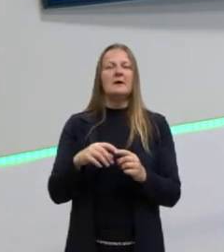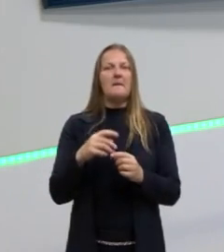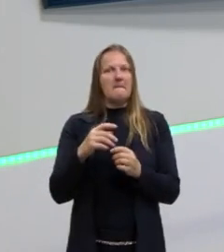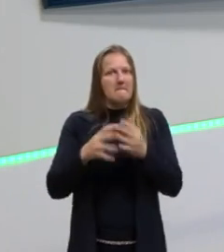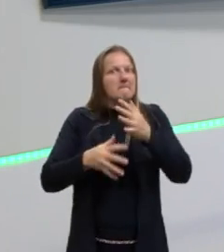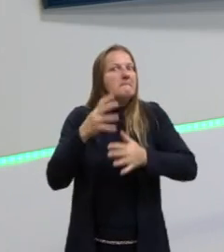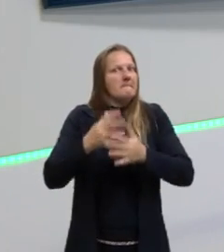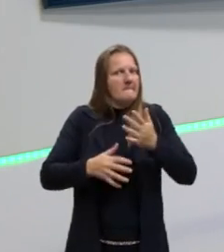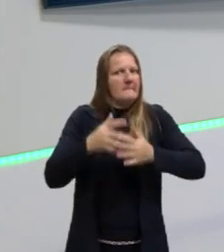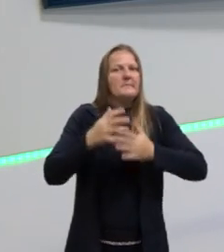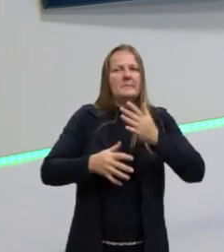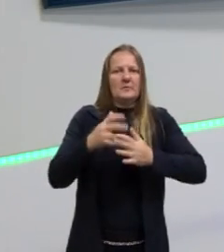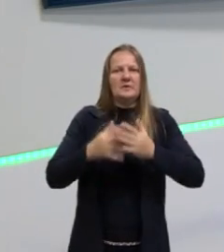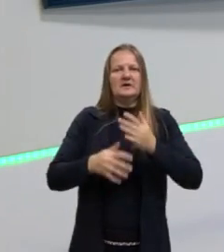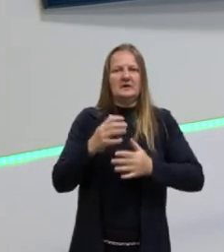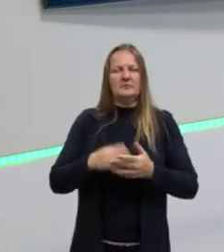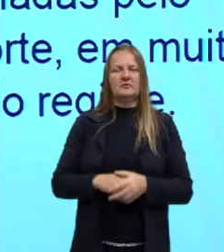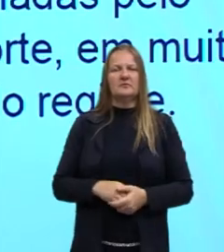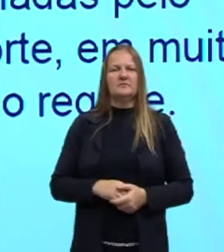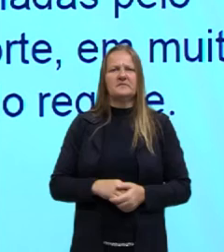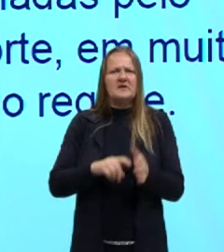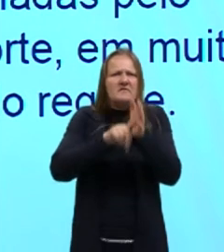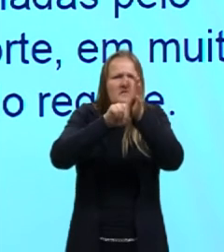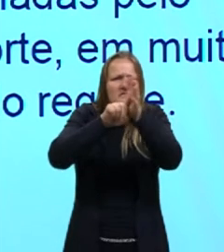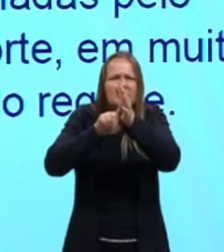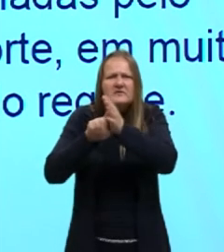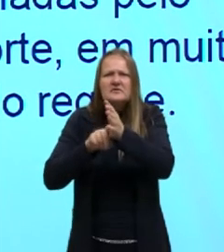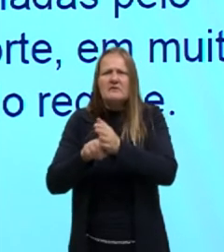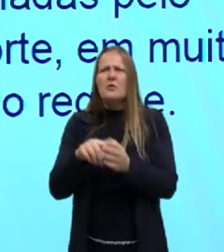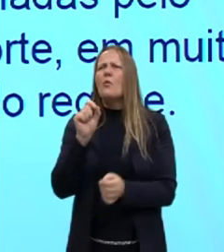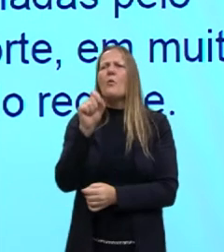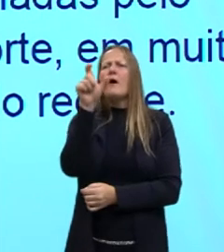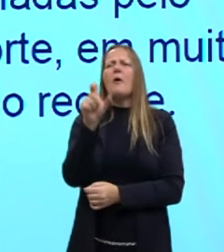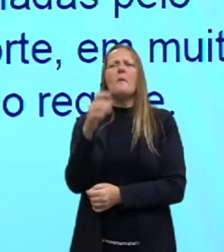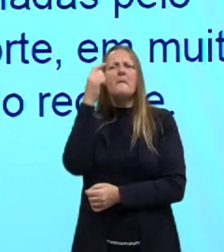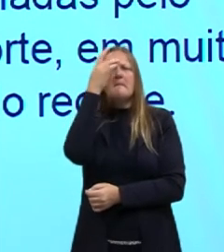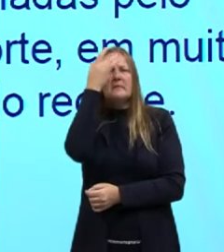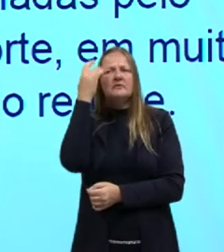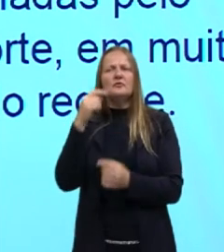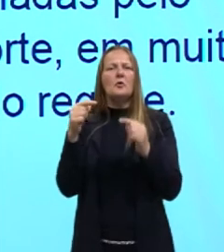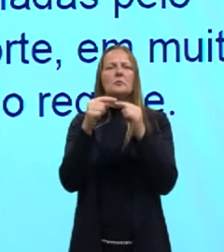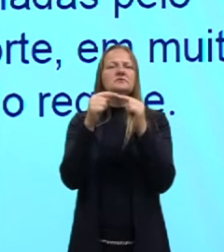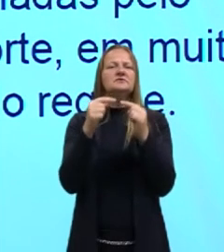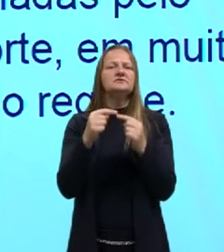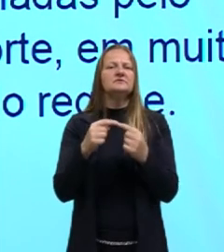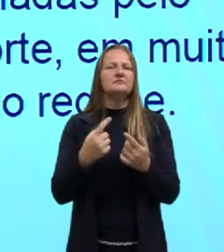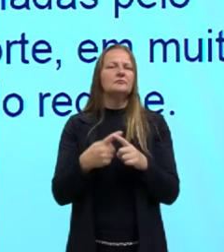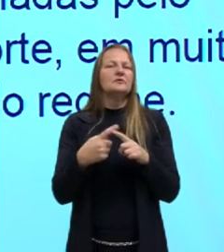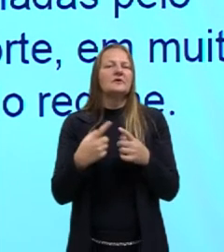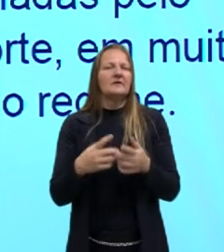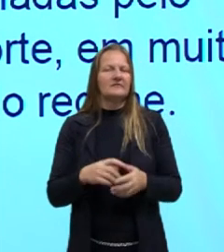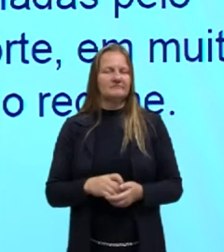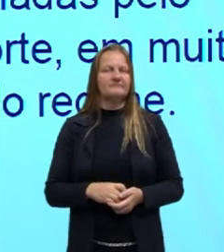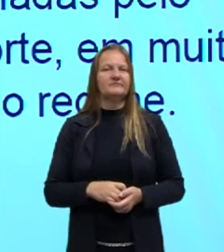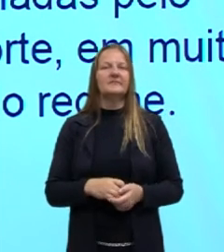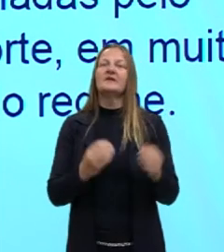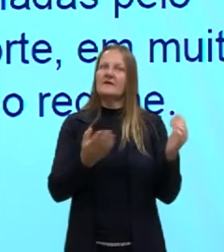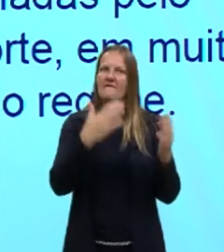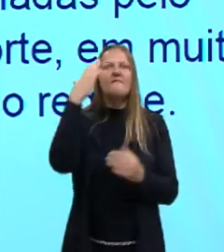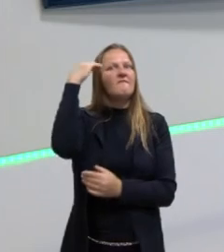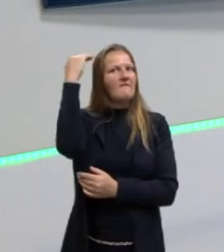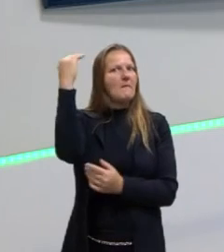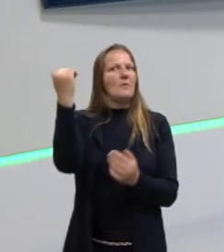a polícia era chamada, tinham investigações, ninguém sabia ao certo qual era o objetivo e está aí então